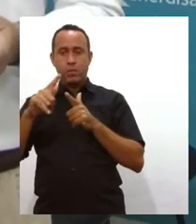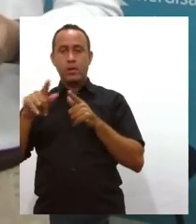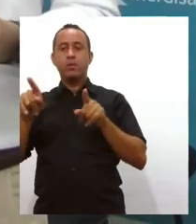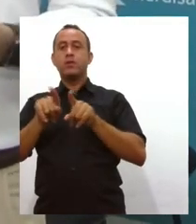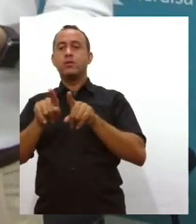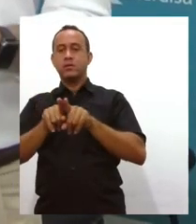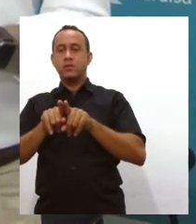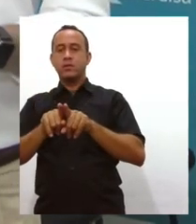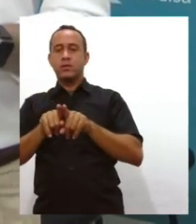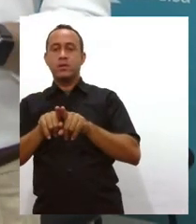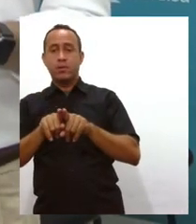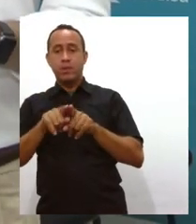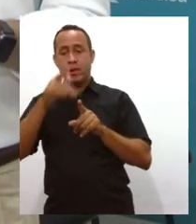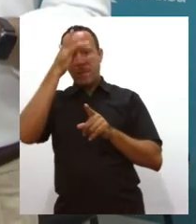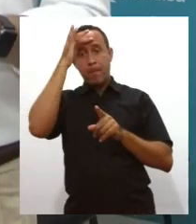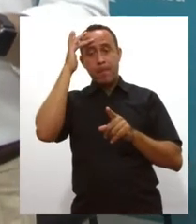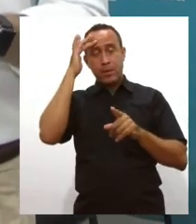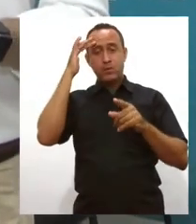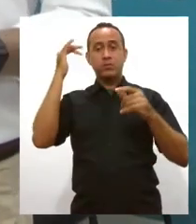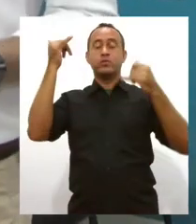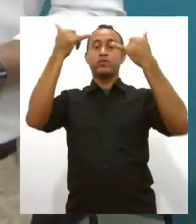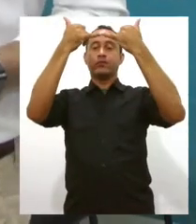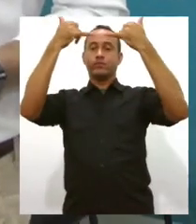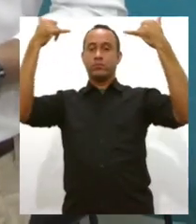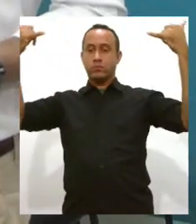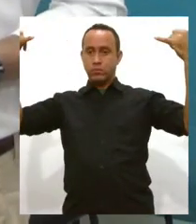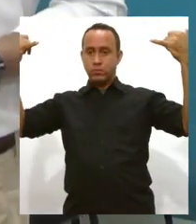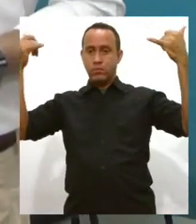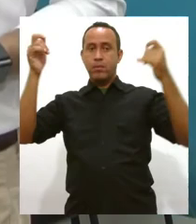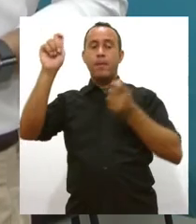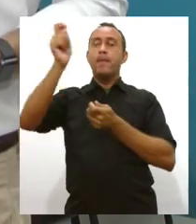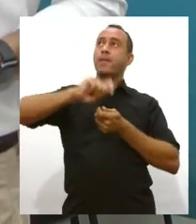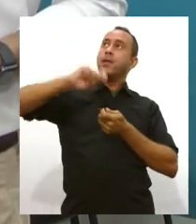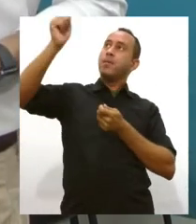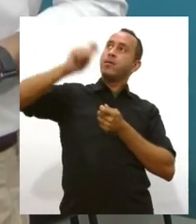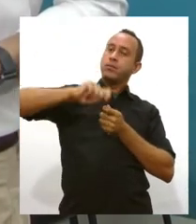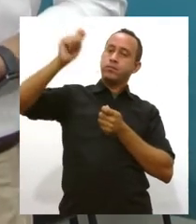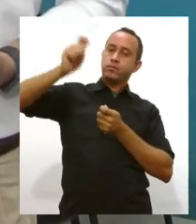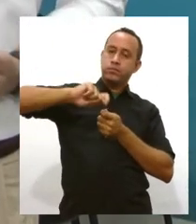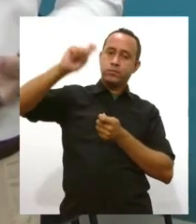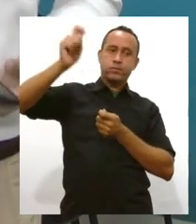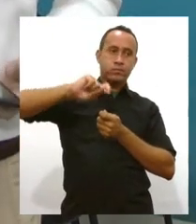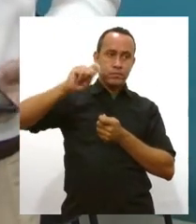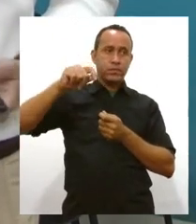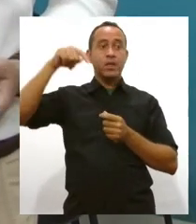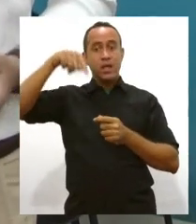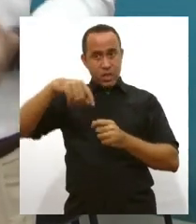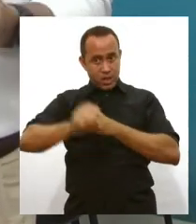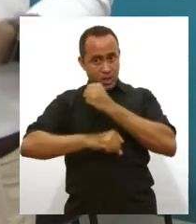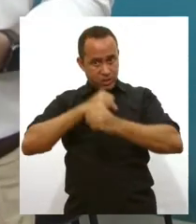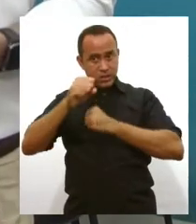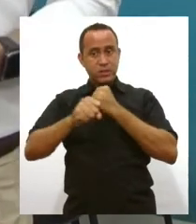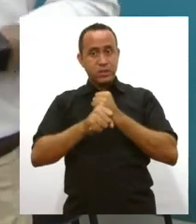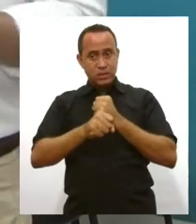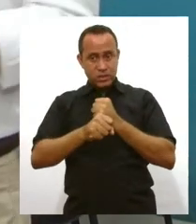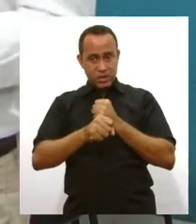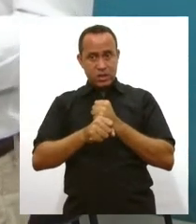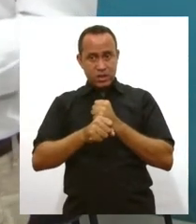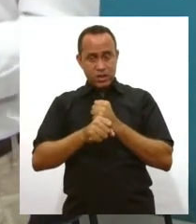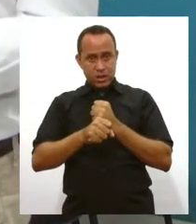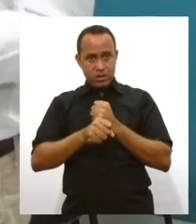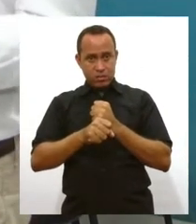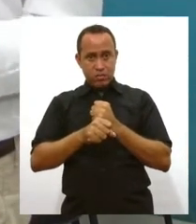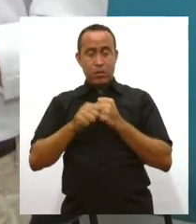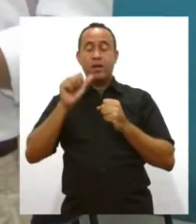envolvendo terceiros sobre a rede. Nós temos o caso de pipa. Esse ano, inclusive, as ocorrências de pipa até